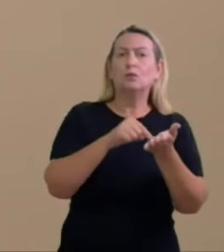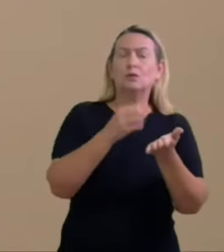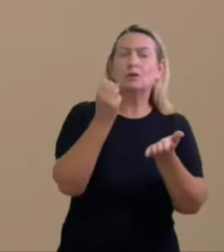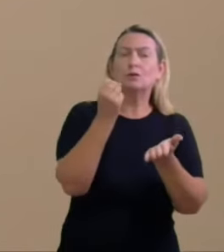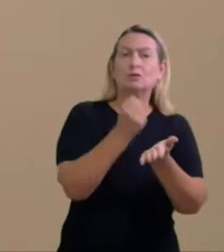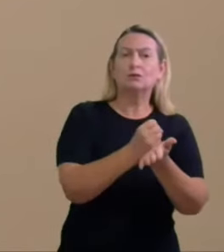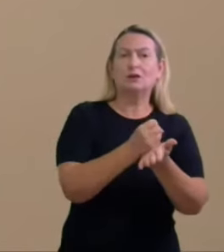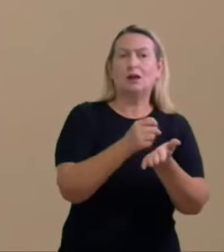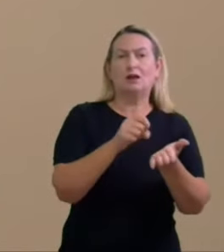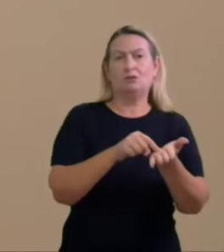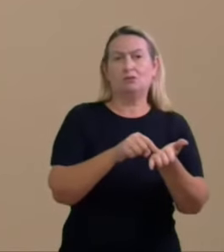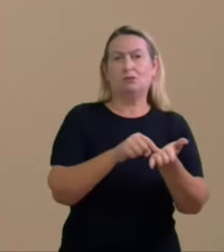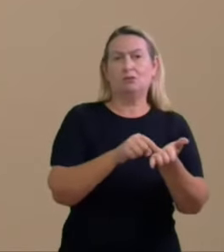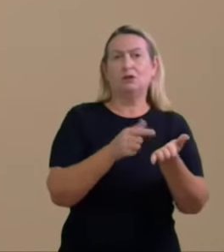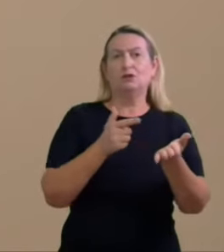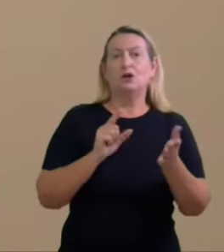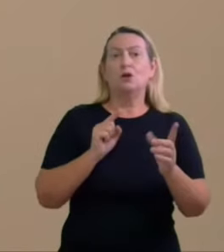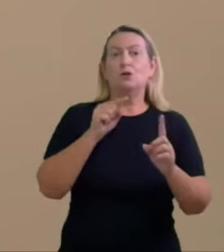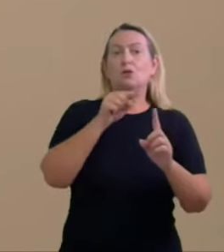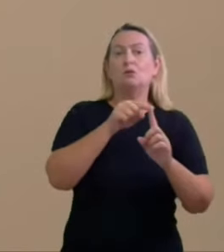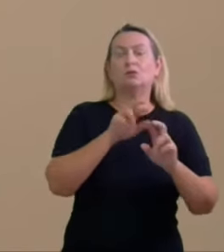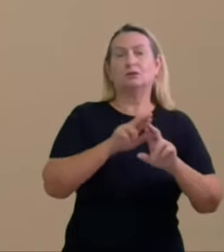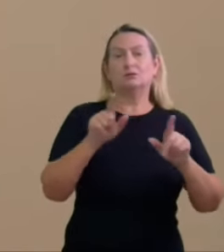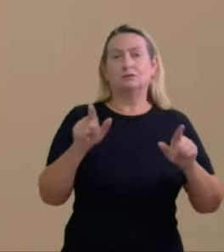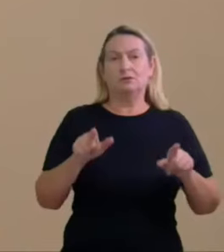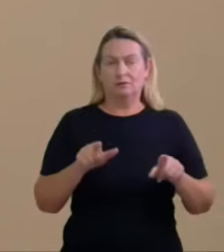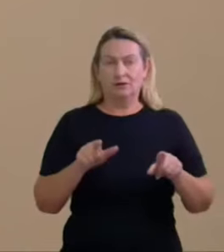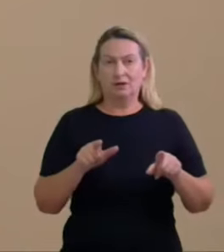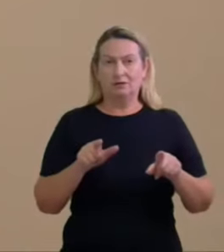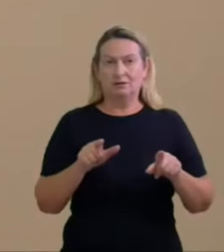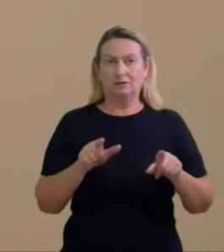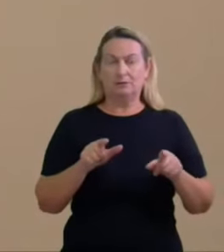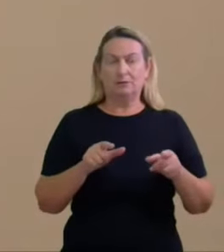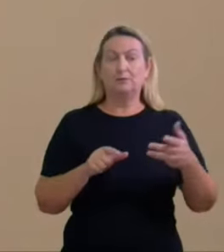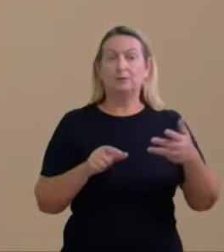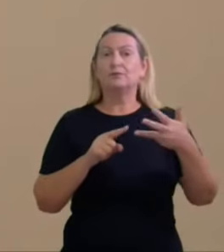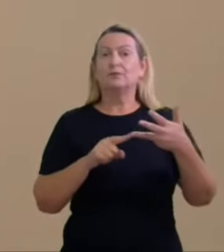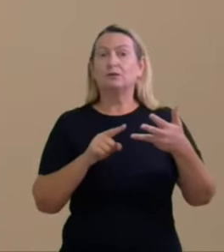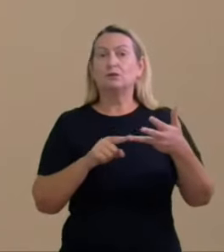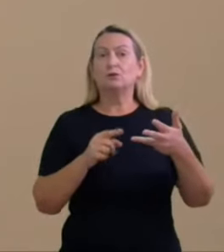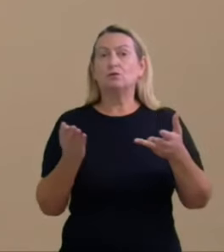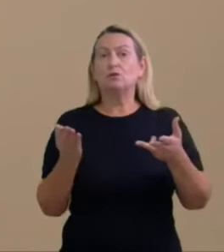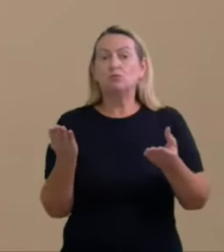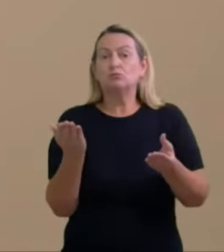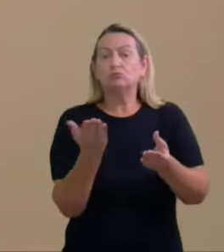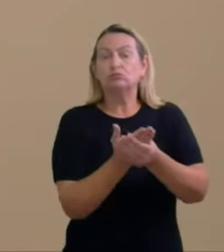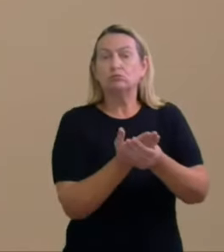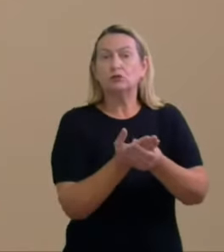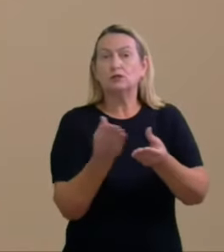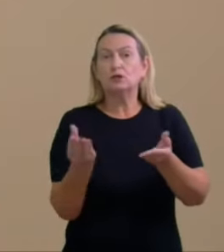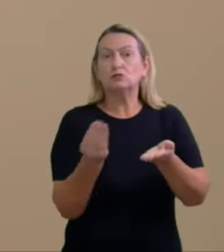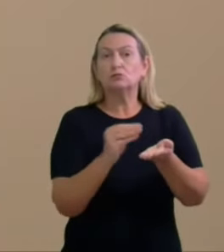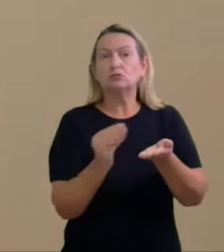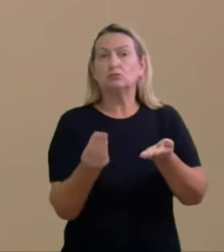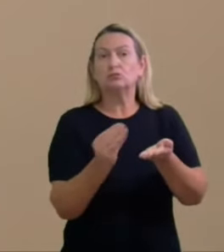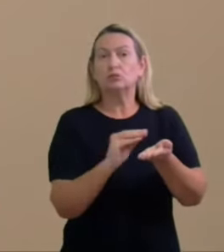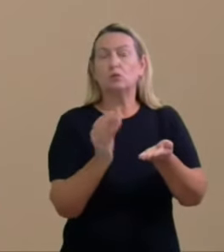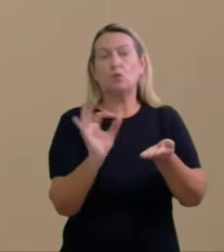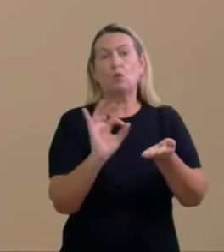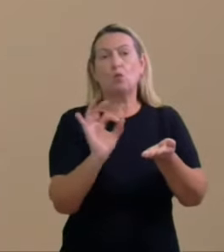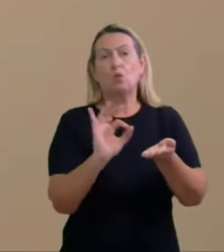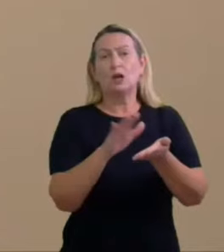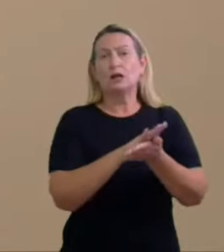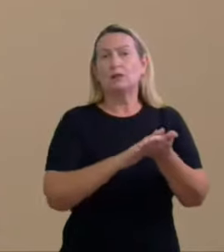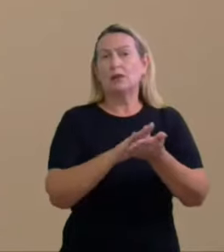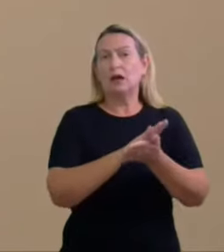para essa finalidade e com a demanda judicial ele atrelada quatro não foi juntada no processo durante a instrução e nem sobre ele se permitiu